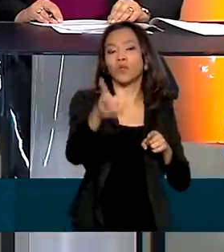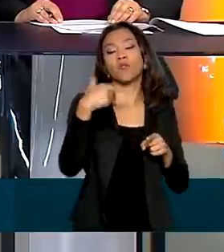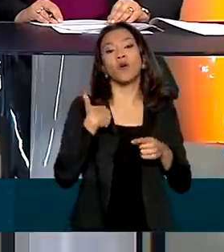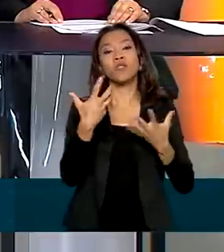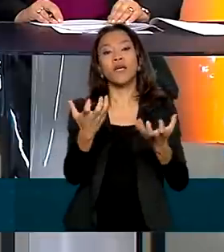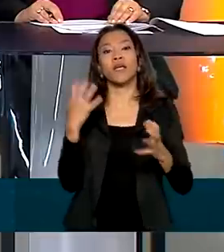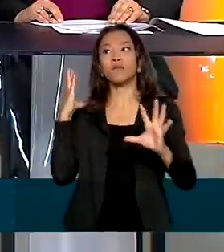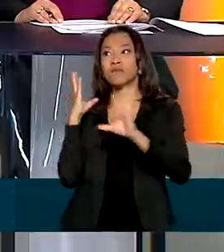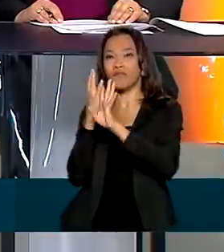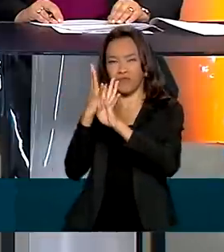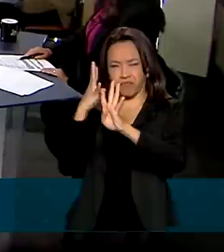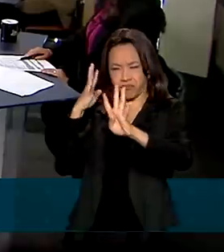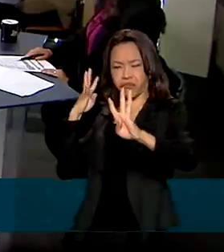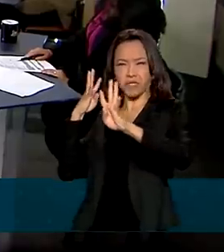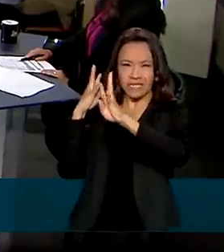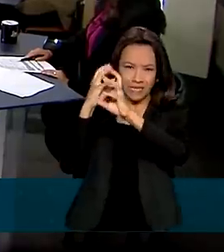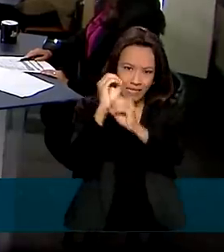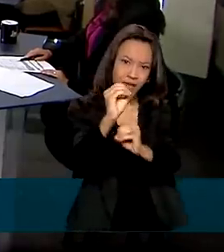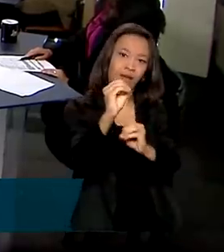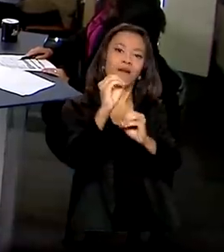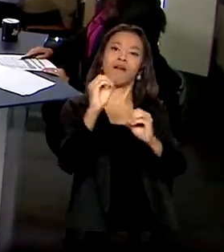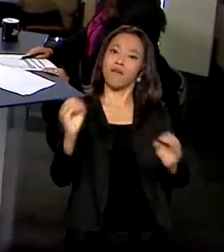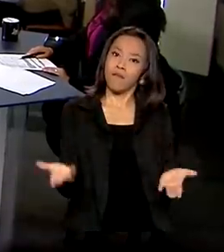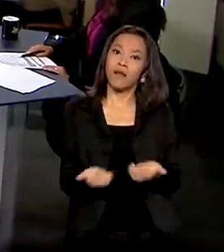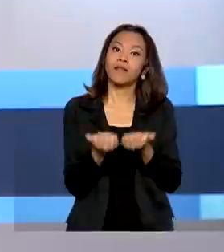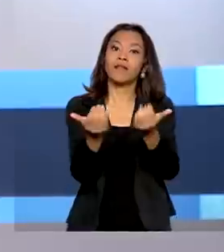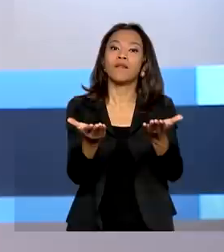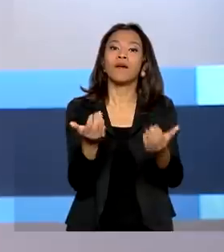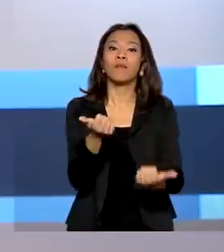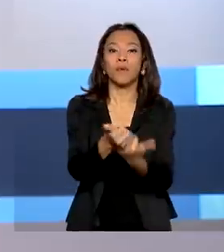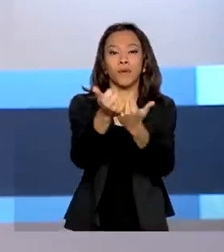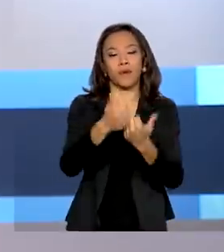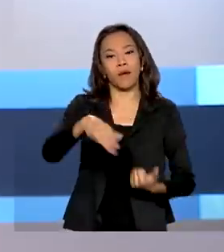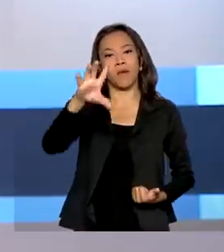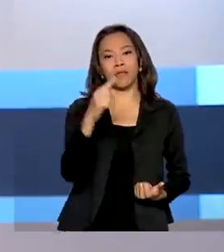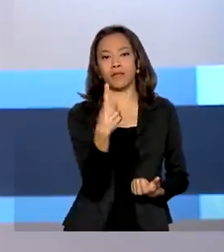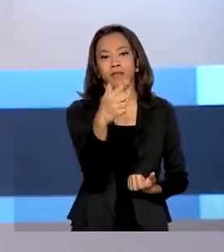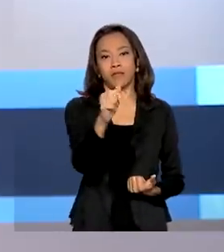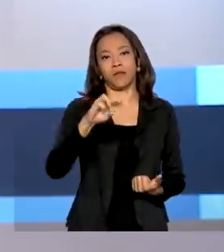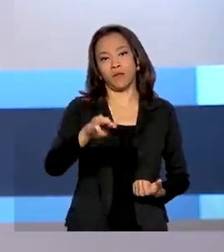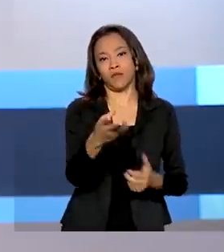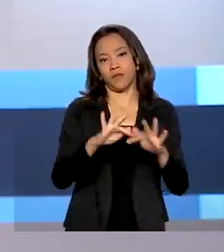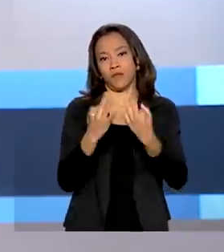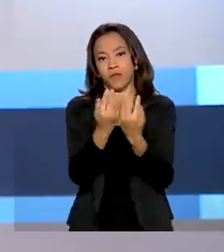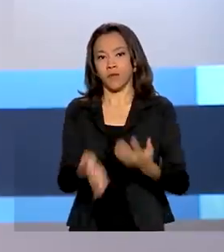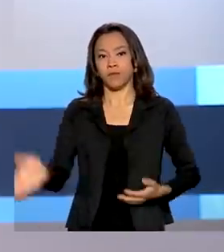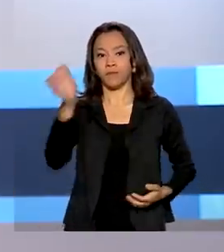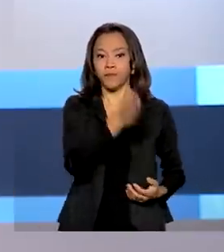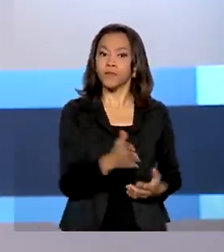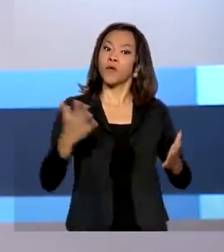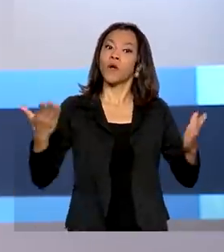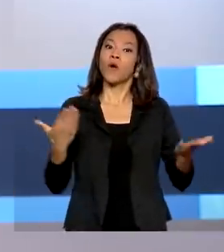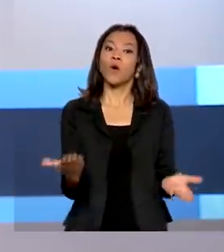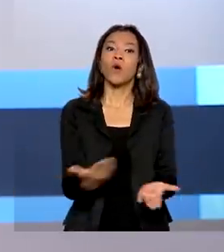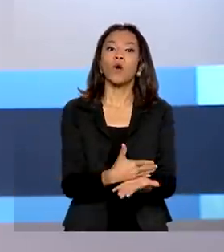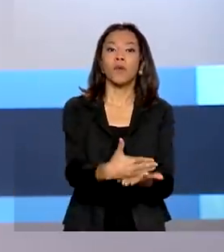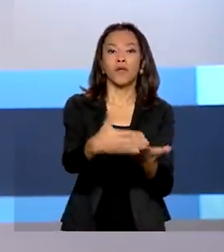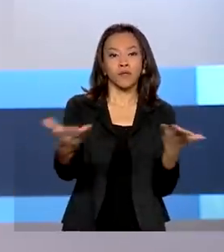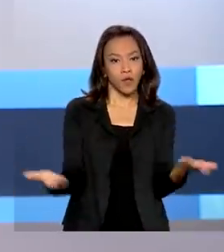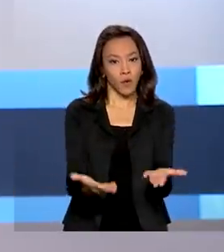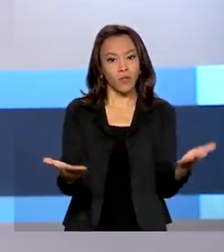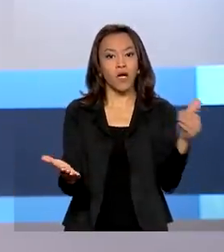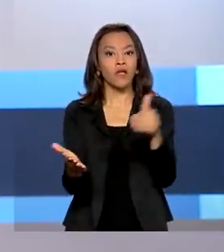fila para beneficiar mais de 17 milhões de famílias. Começam hoje e vão até o dia 28 de novembro as